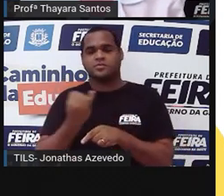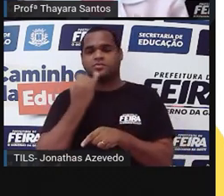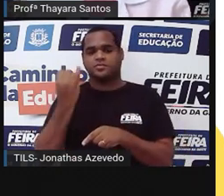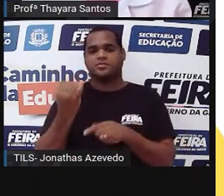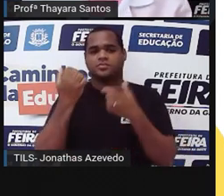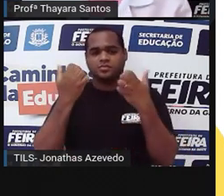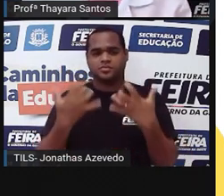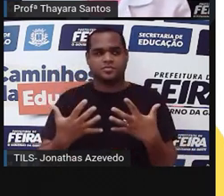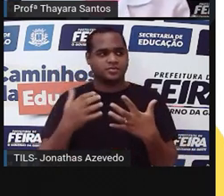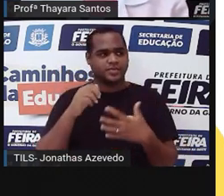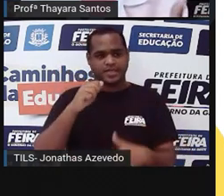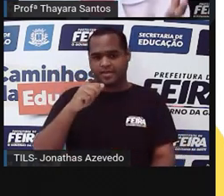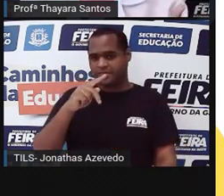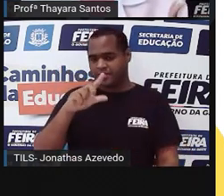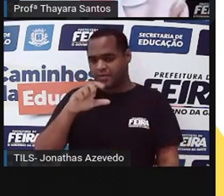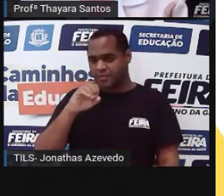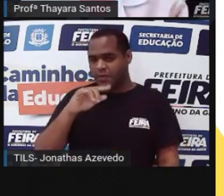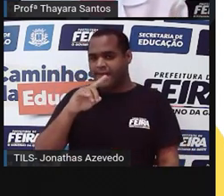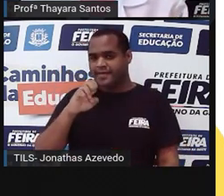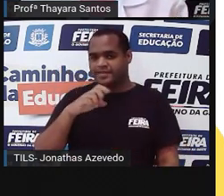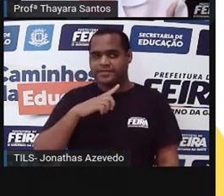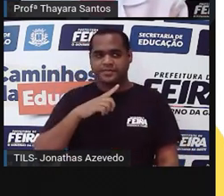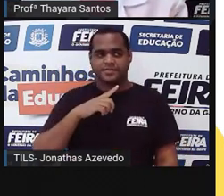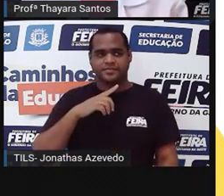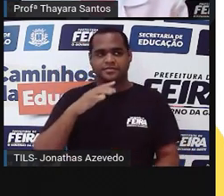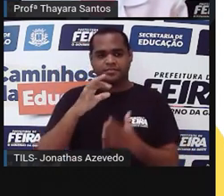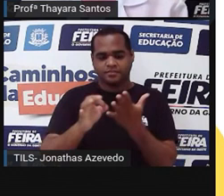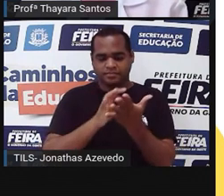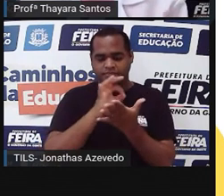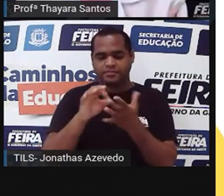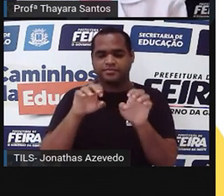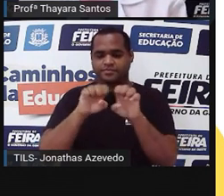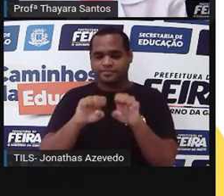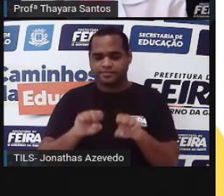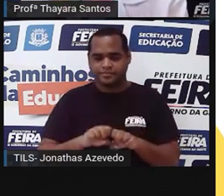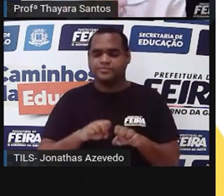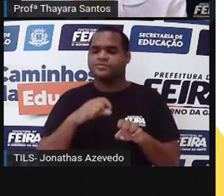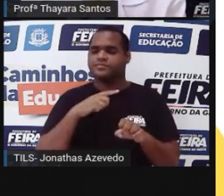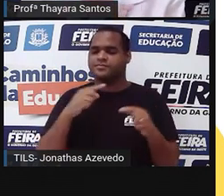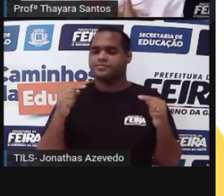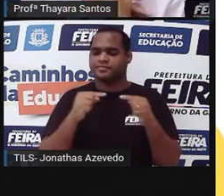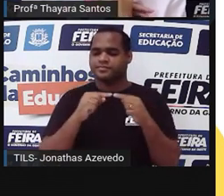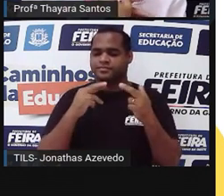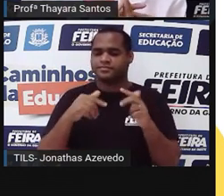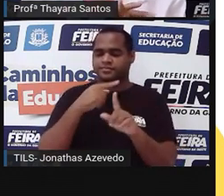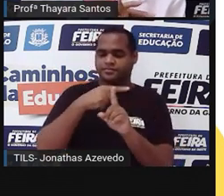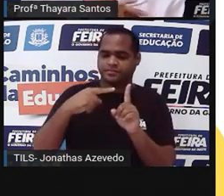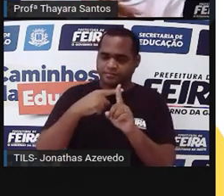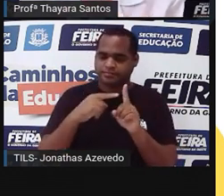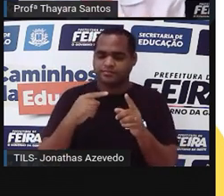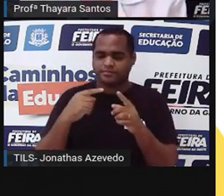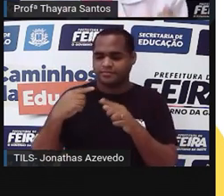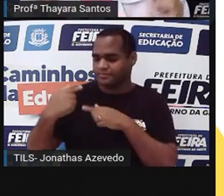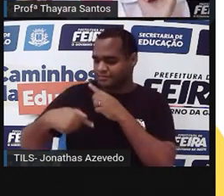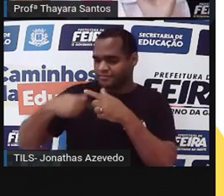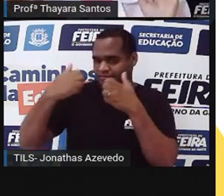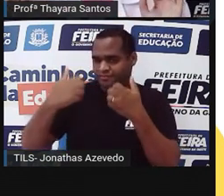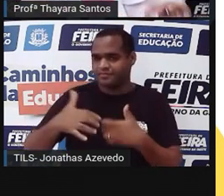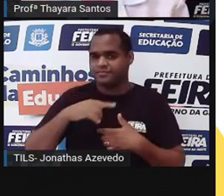chama de haploide, que é como se as células que formam aquela estrutura ali só tivessem metade da carga genética dela.